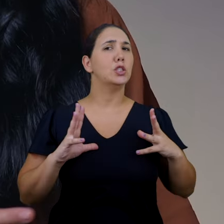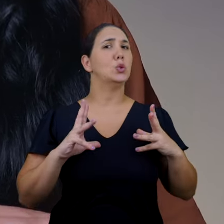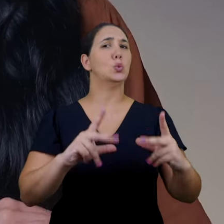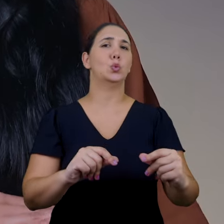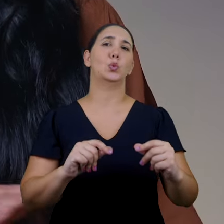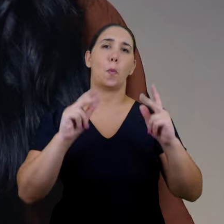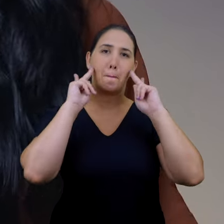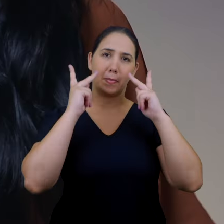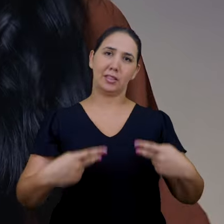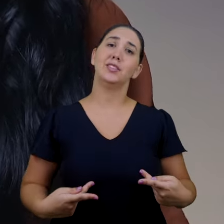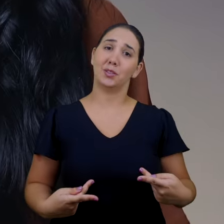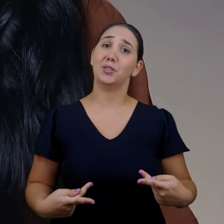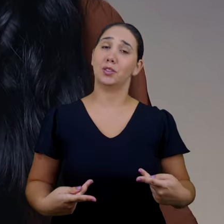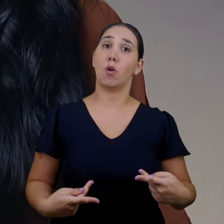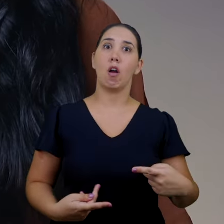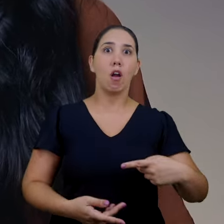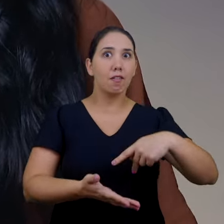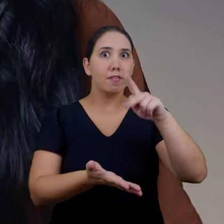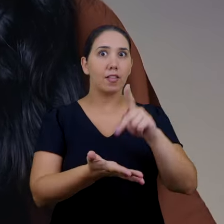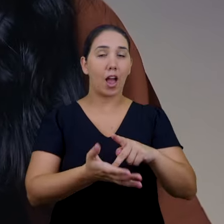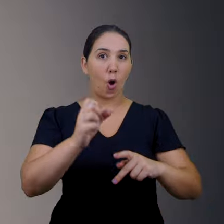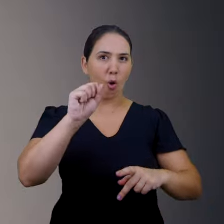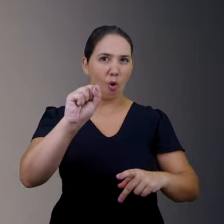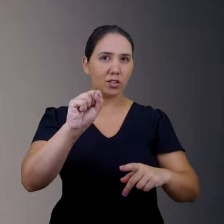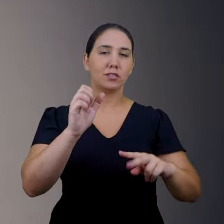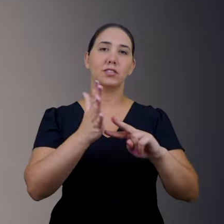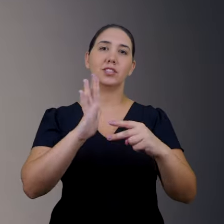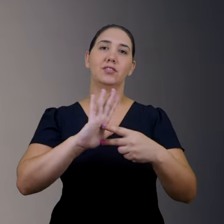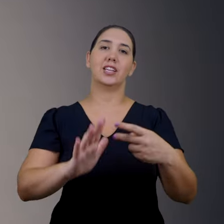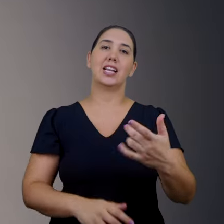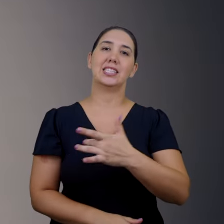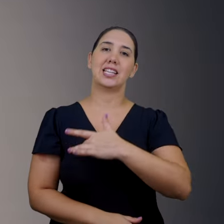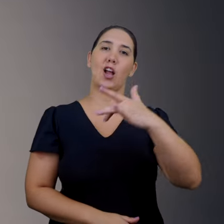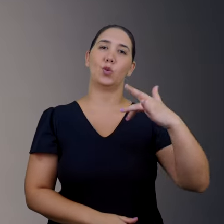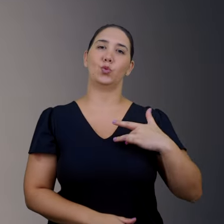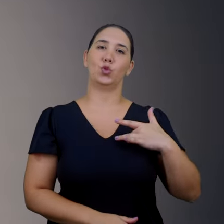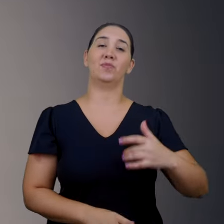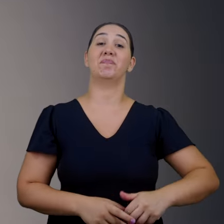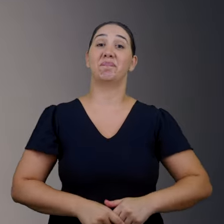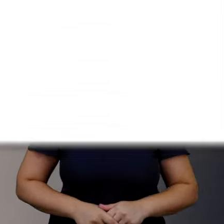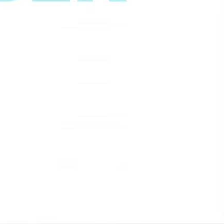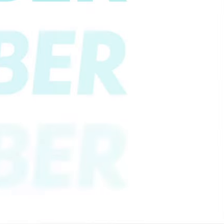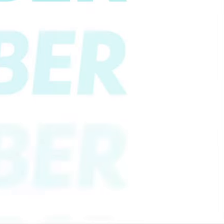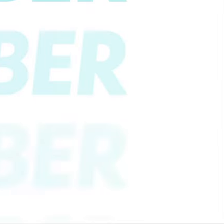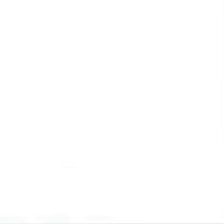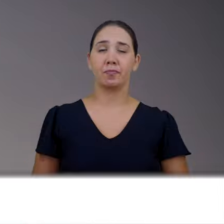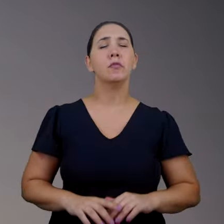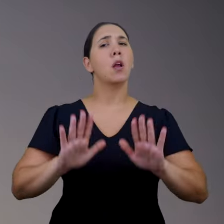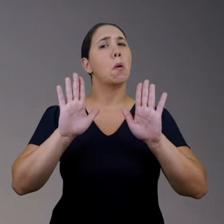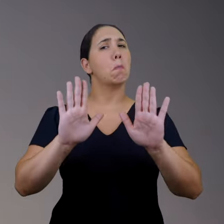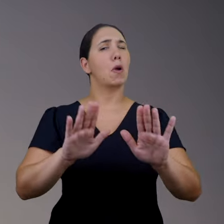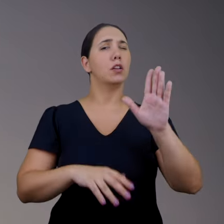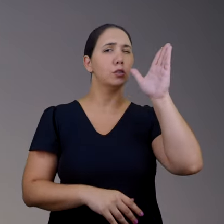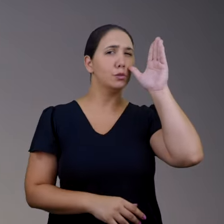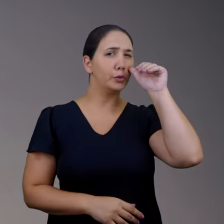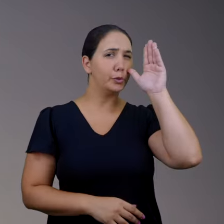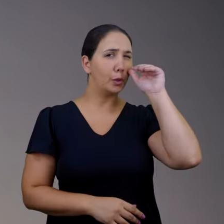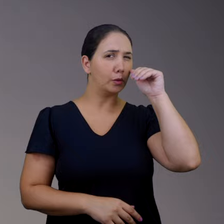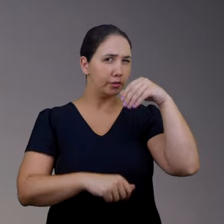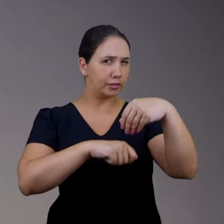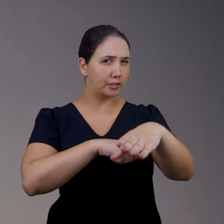refletem em todos os aspectos da vida humana. É um verdadeiro combo de saúde. Agora, uma